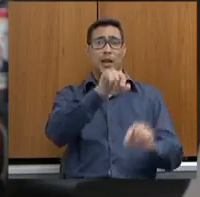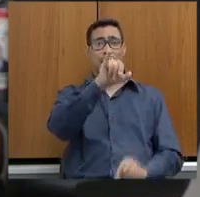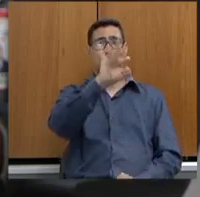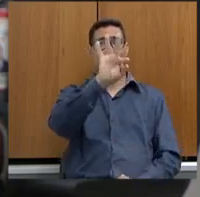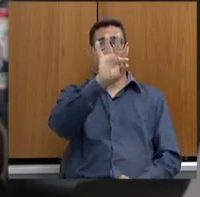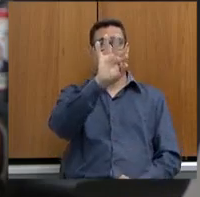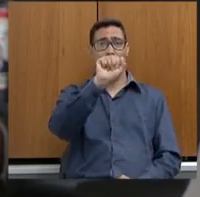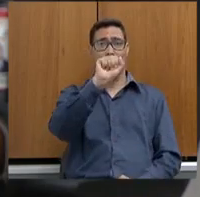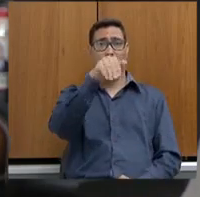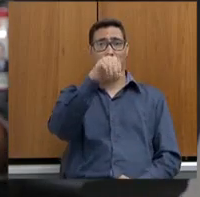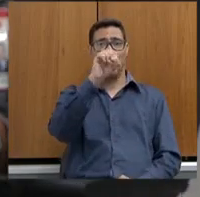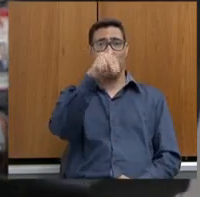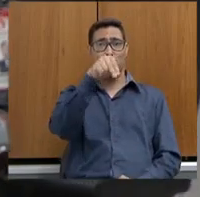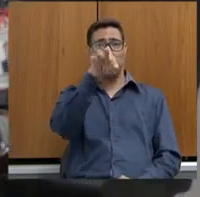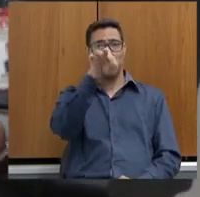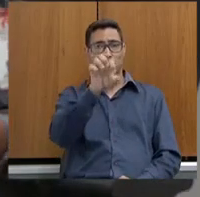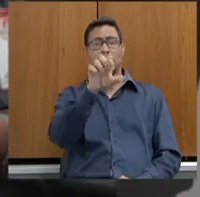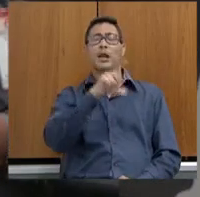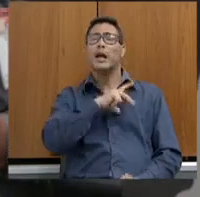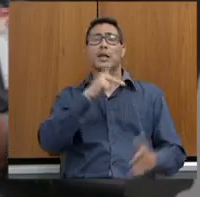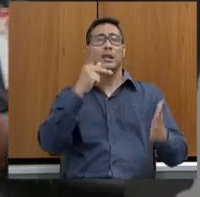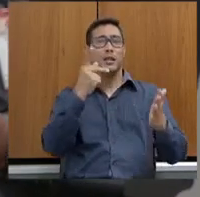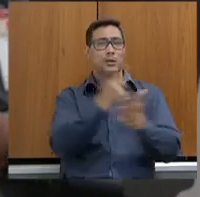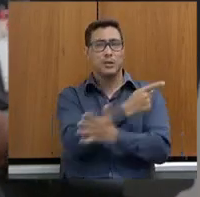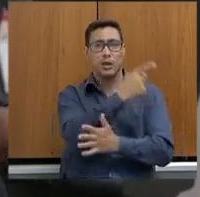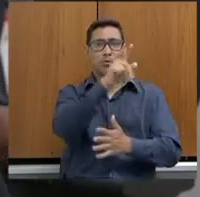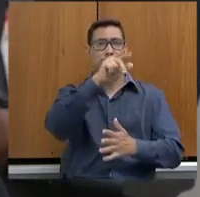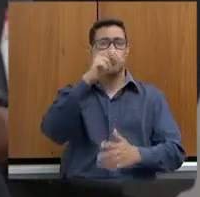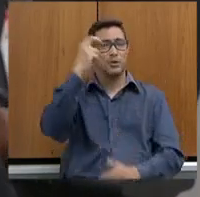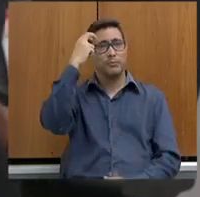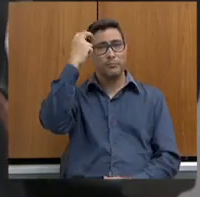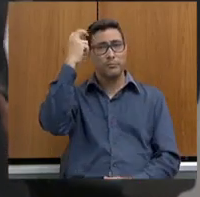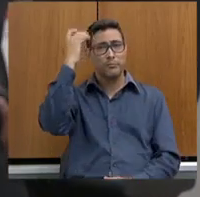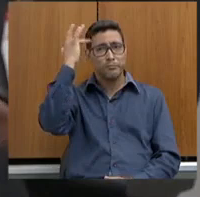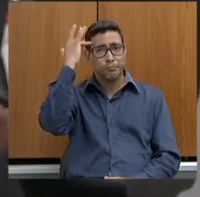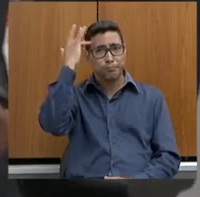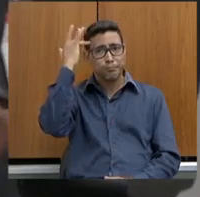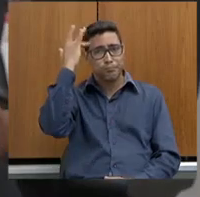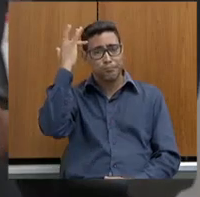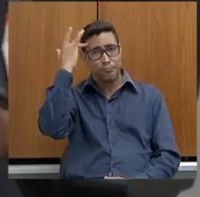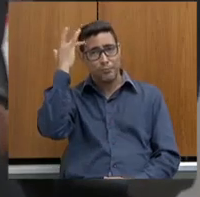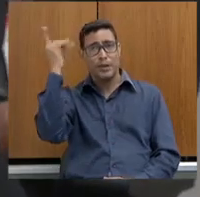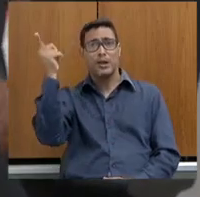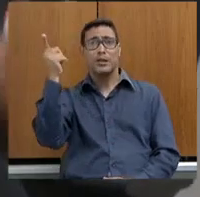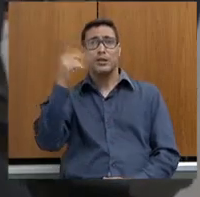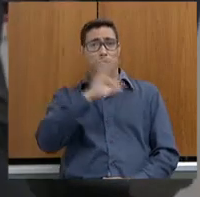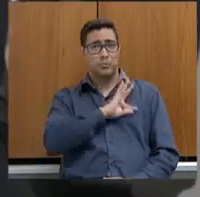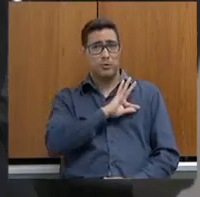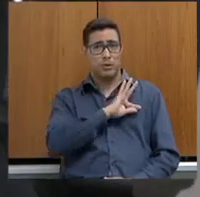O lembra, doutor Elcio? A ação de inteligência da Polícia Civil de São Paulo, Polícia Civil de Minas Gerais e Polícia Militar.